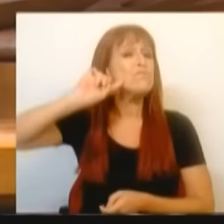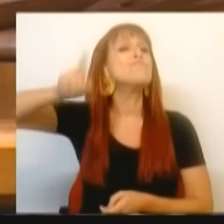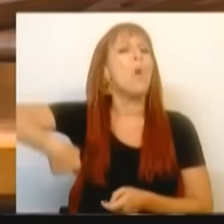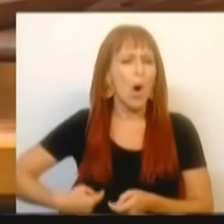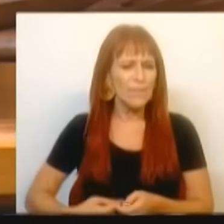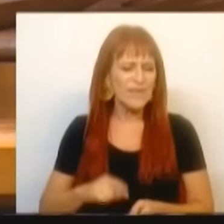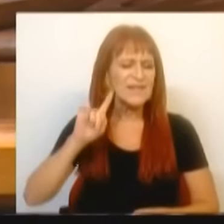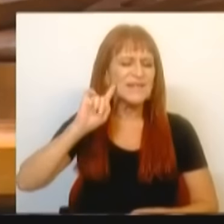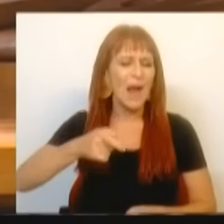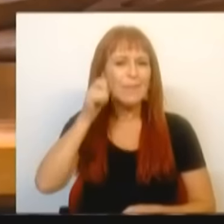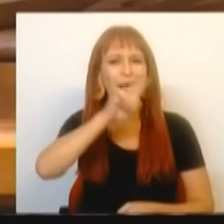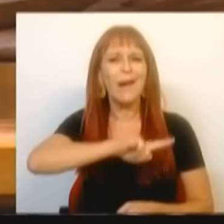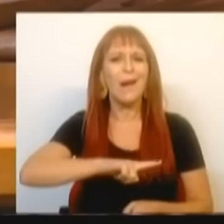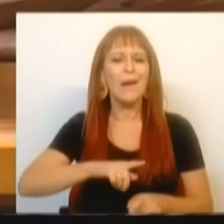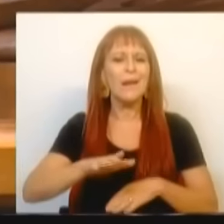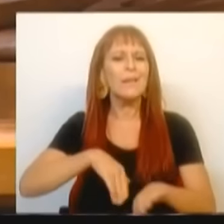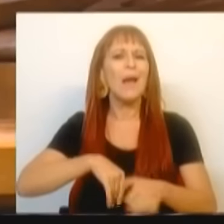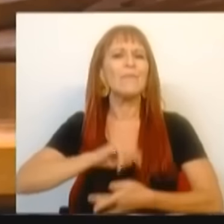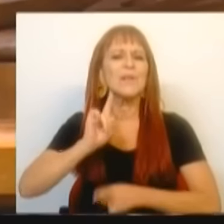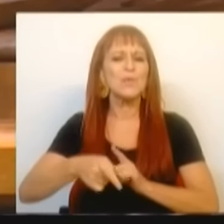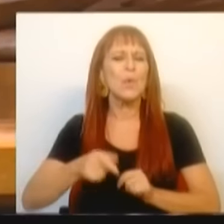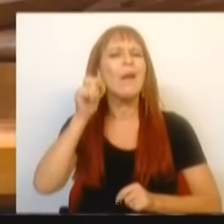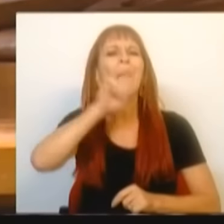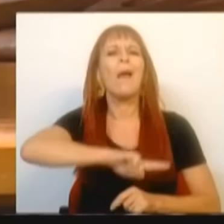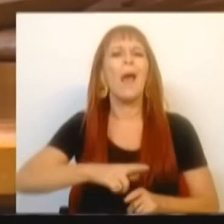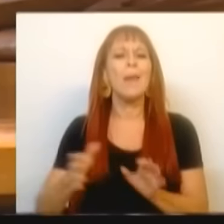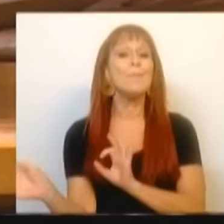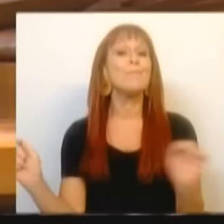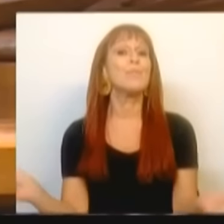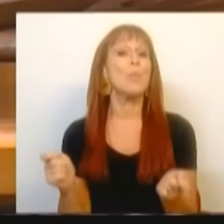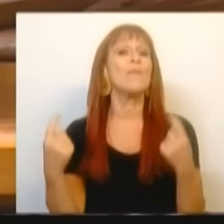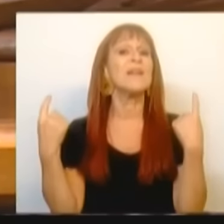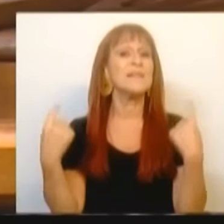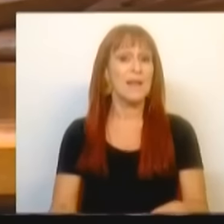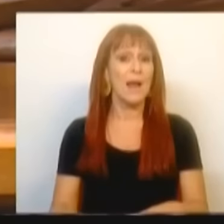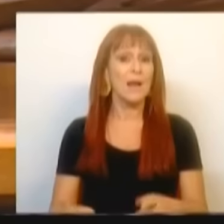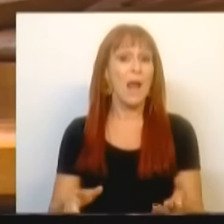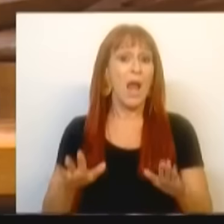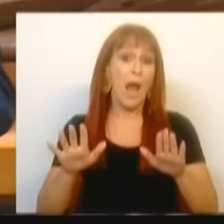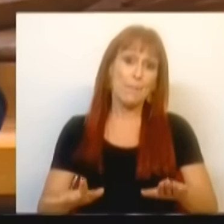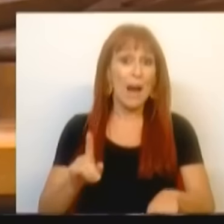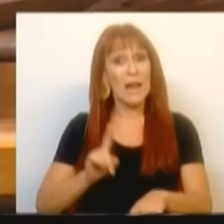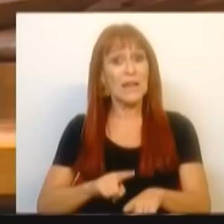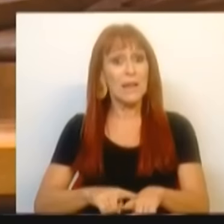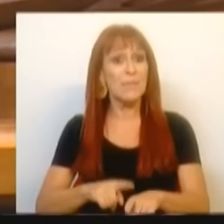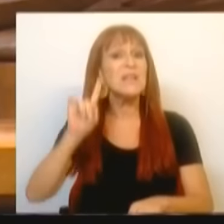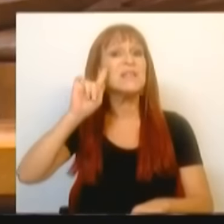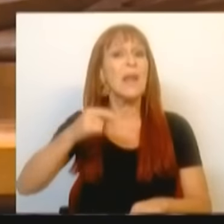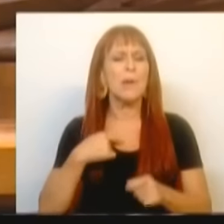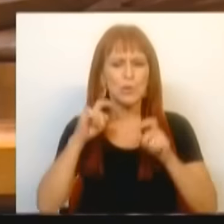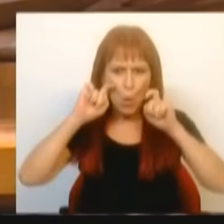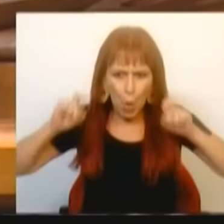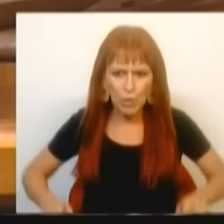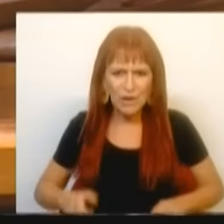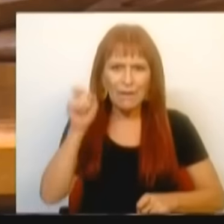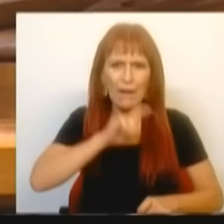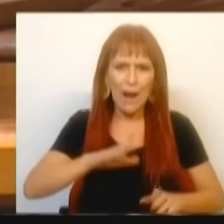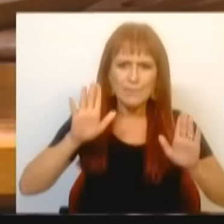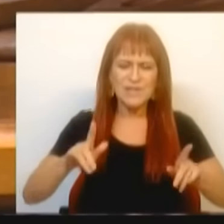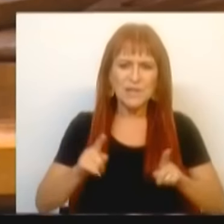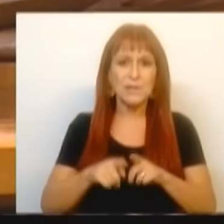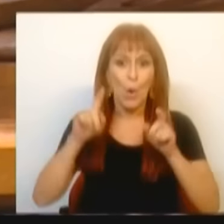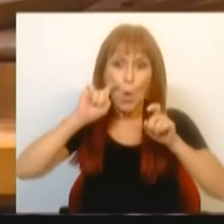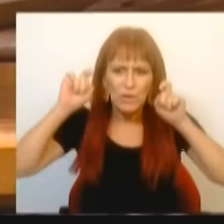Sabe quem o está a fazer e sabe quem o está a promover. É parar a tempo e sabermos conter quem tem que ser contido.